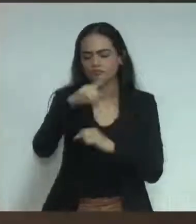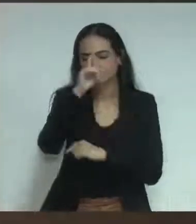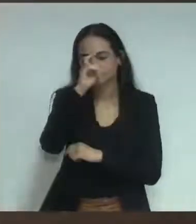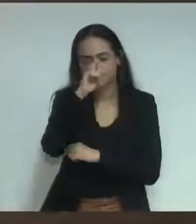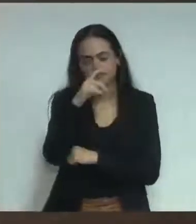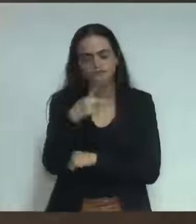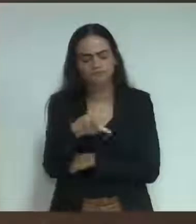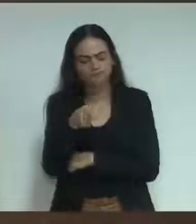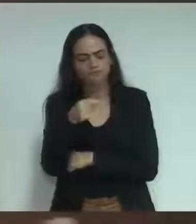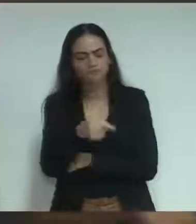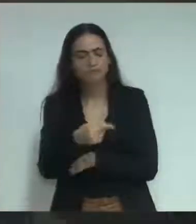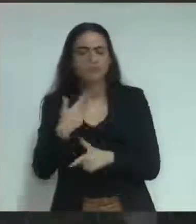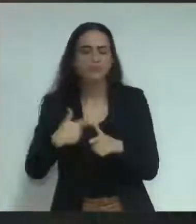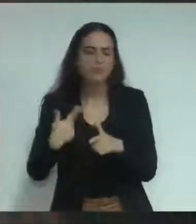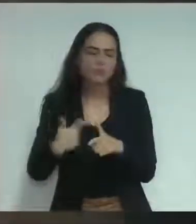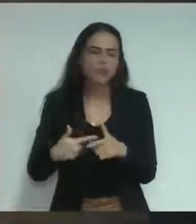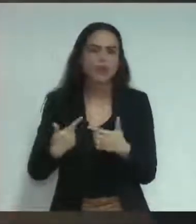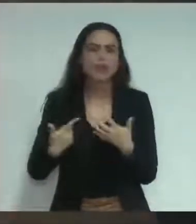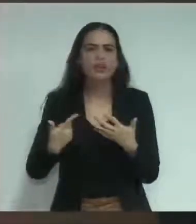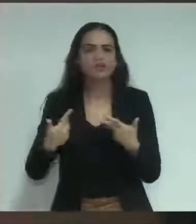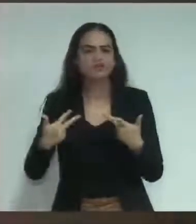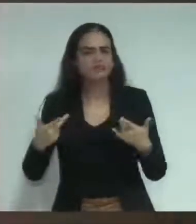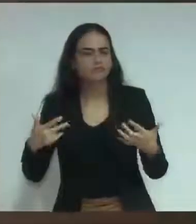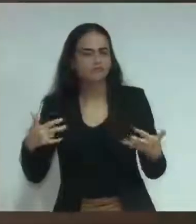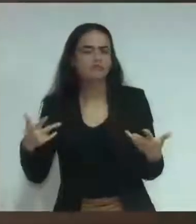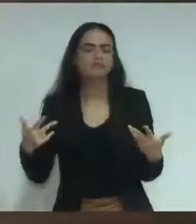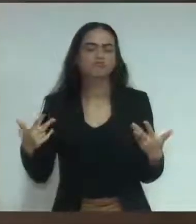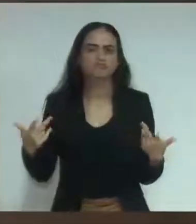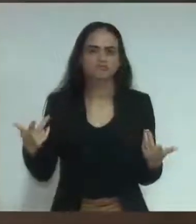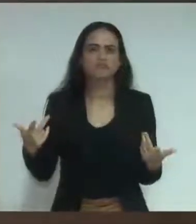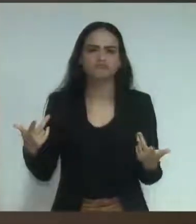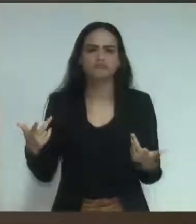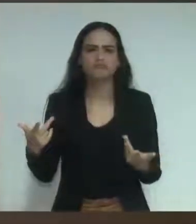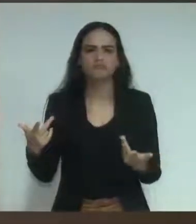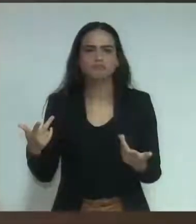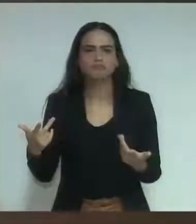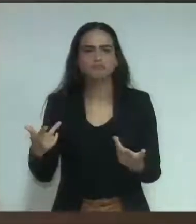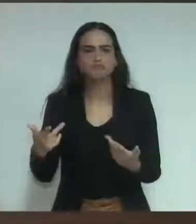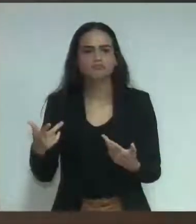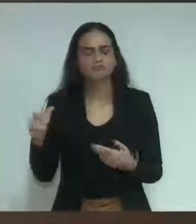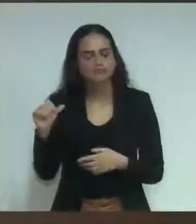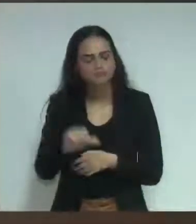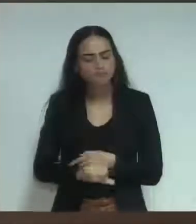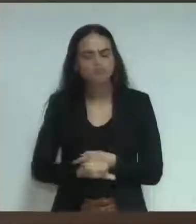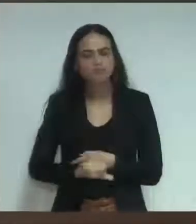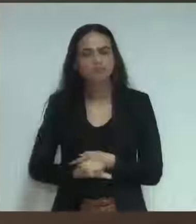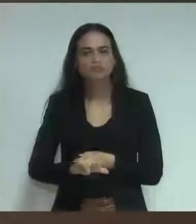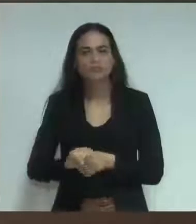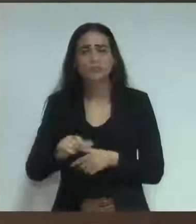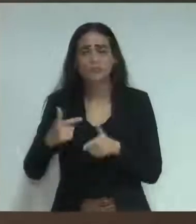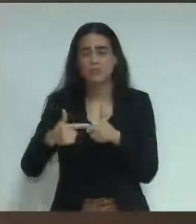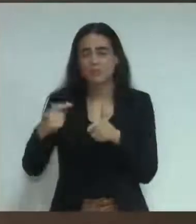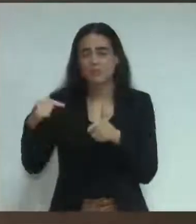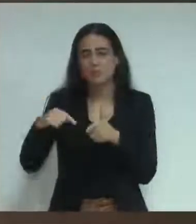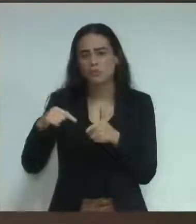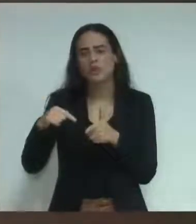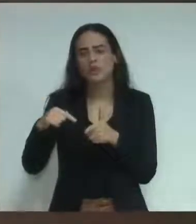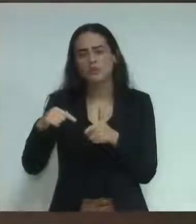recorrentes, um dos problemas, talvez fosse a falta de um maior